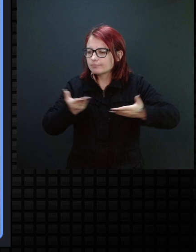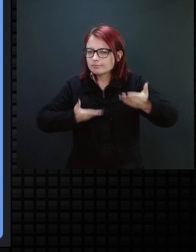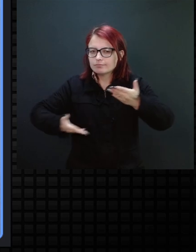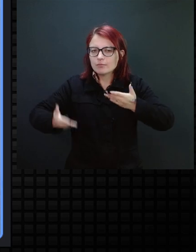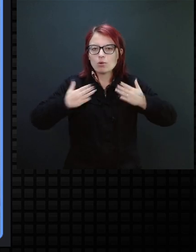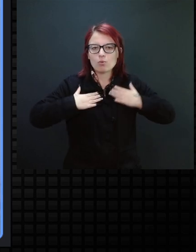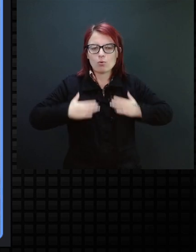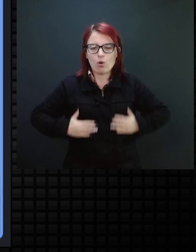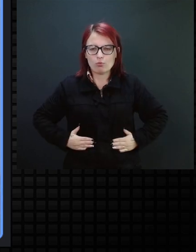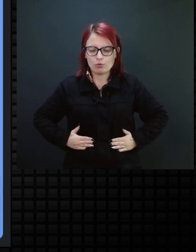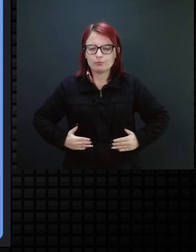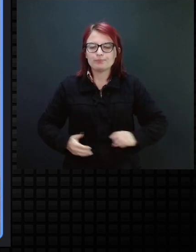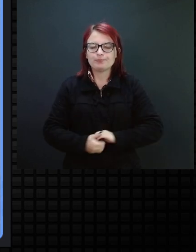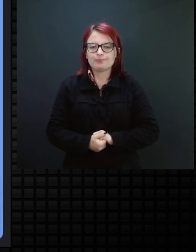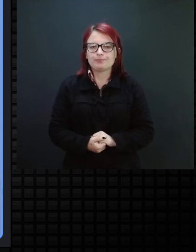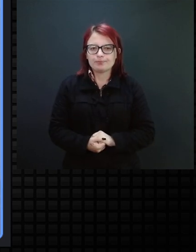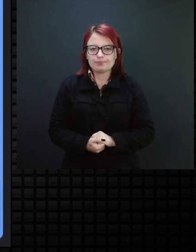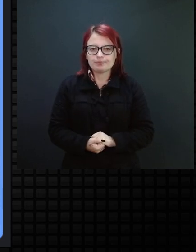corpos.